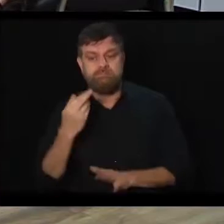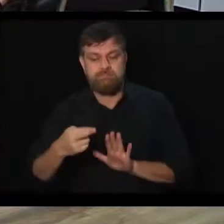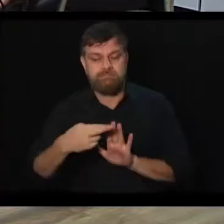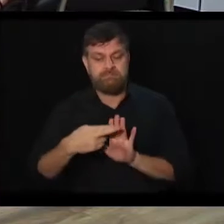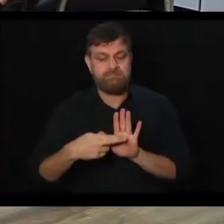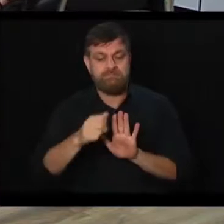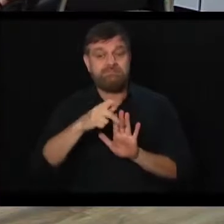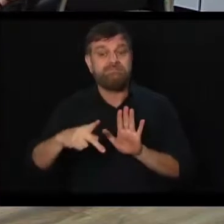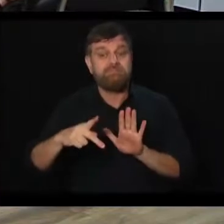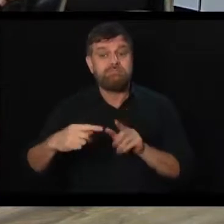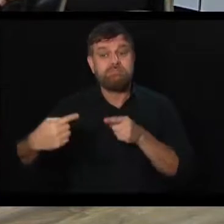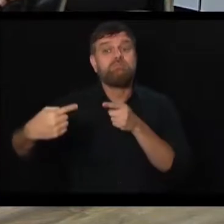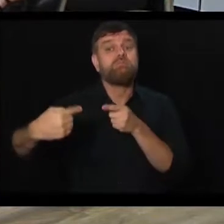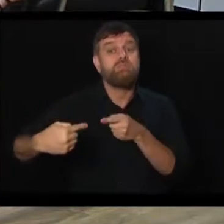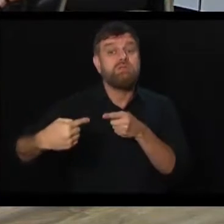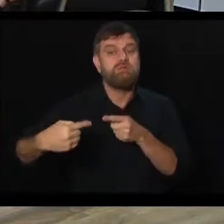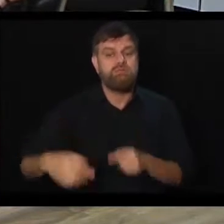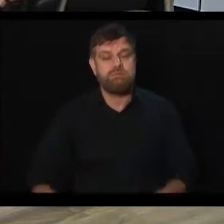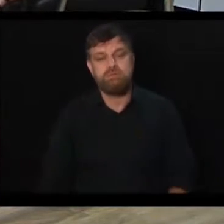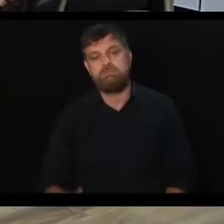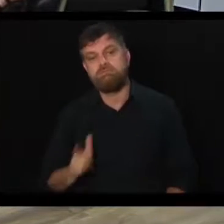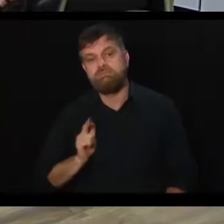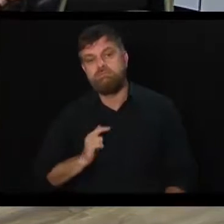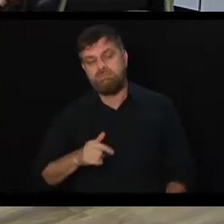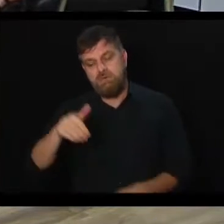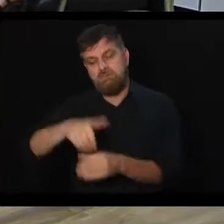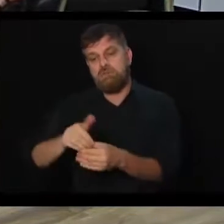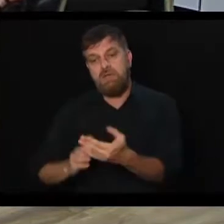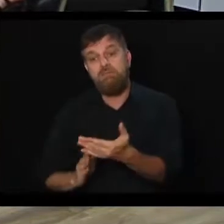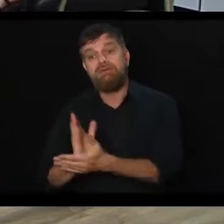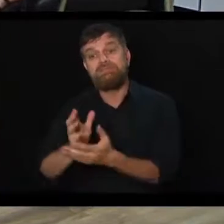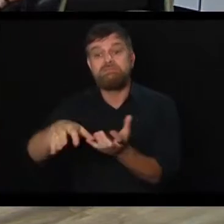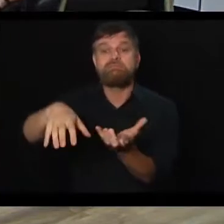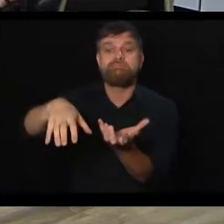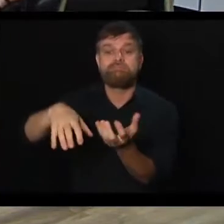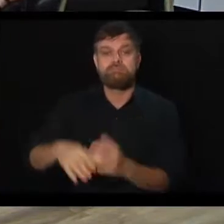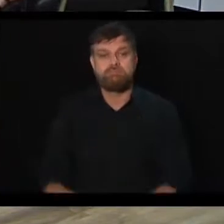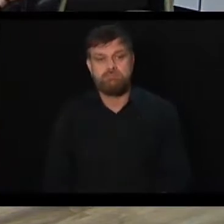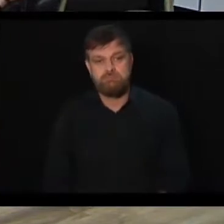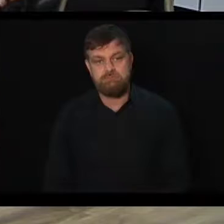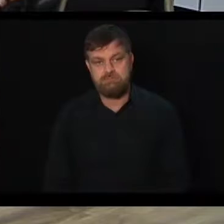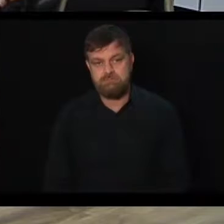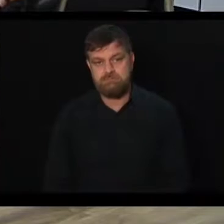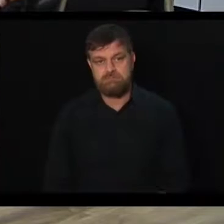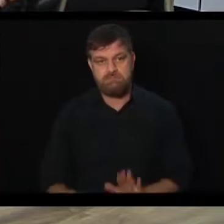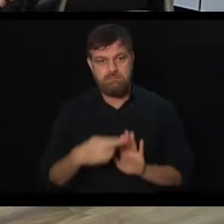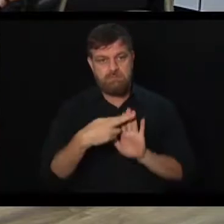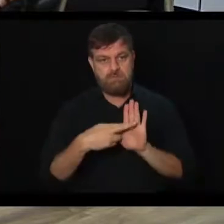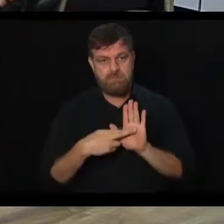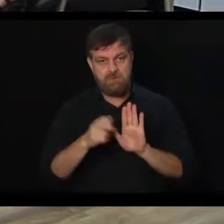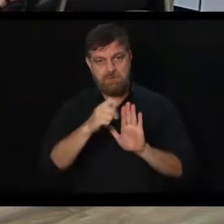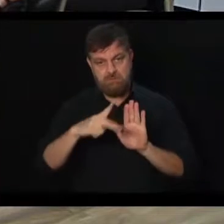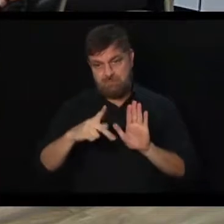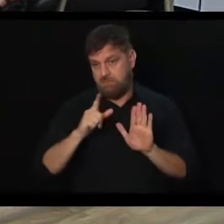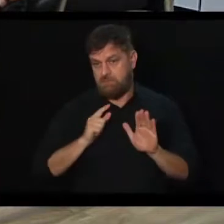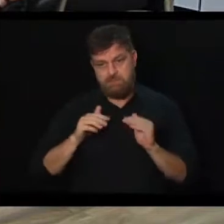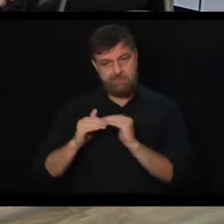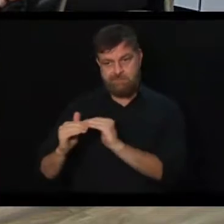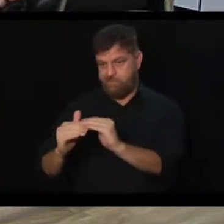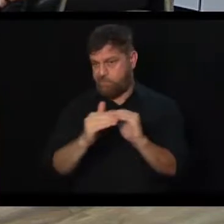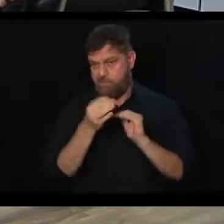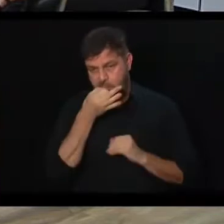não, o desafio para a aprovação dessa reforma que agora está no Senado? Bom, a reforma não é uma unanimidade.